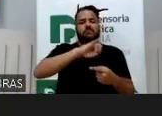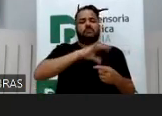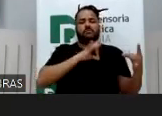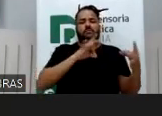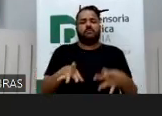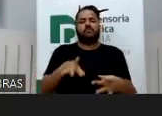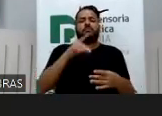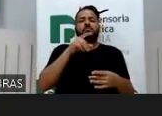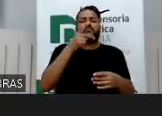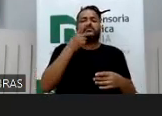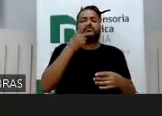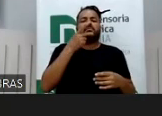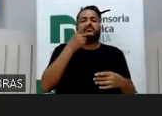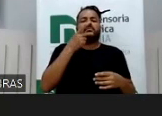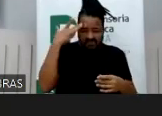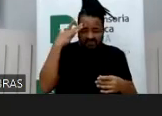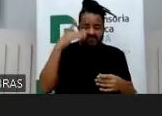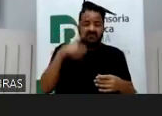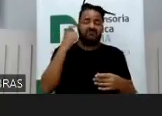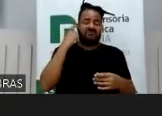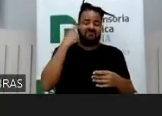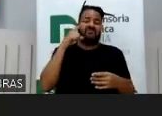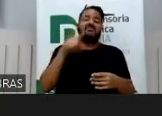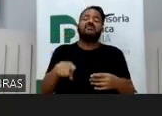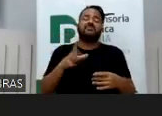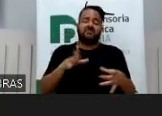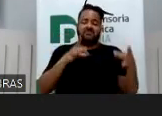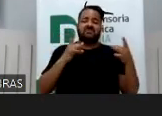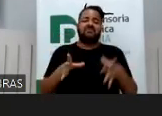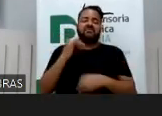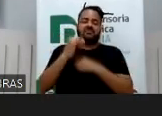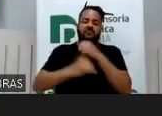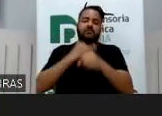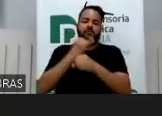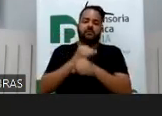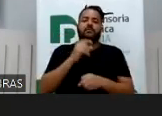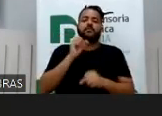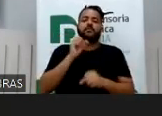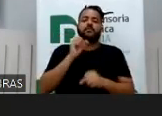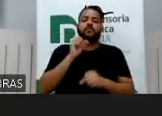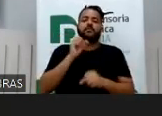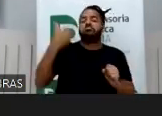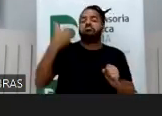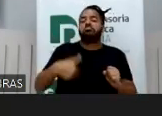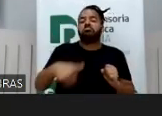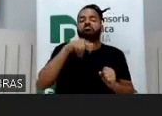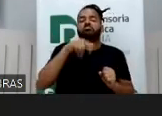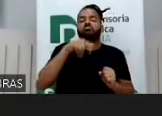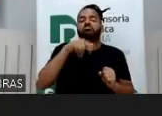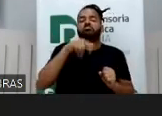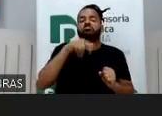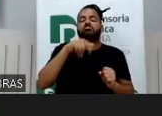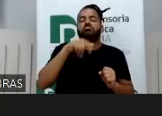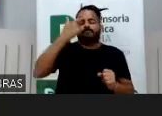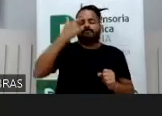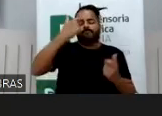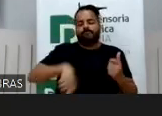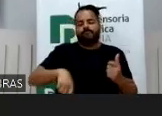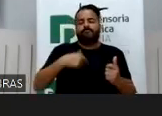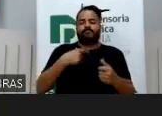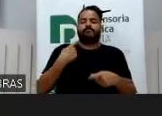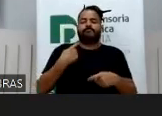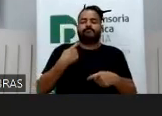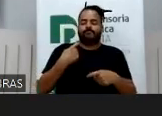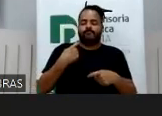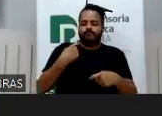sentido amplo da palavra absorvendo o abandono digital, mesmo porque poderá envolver crime também contra a dignidade sexual, certo?